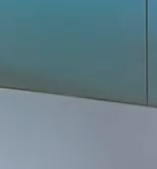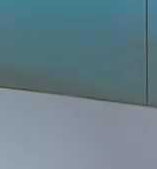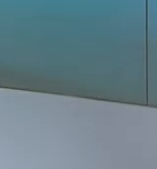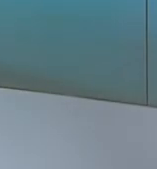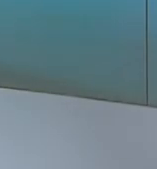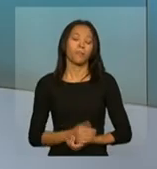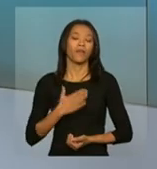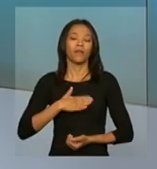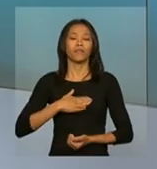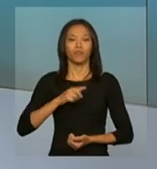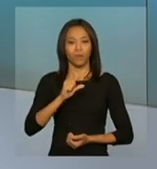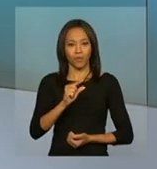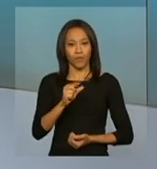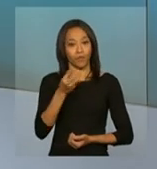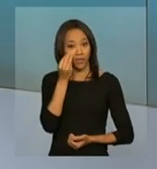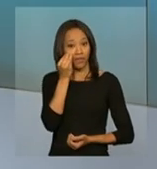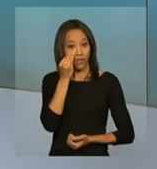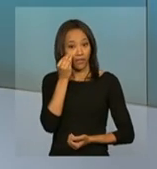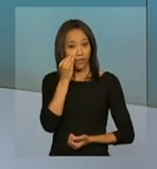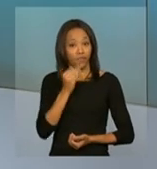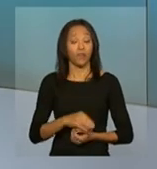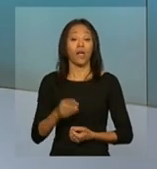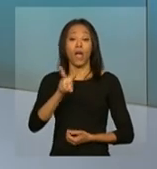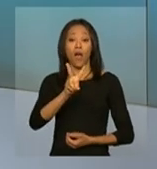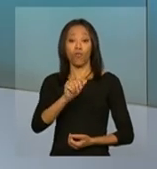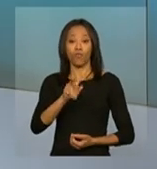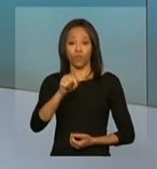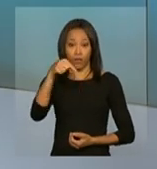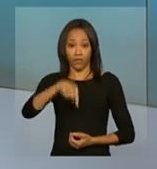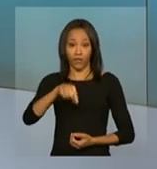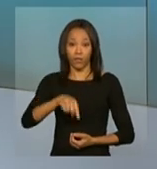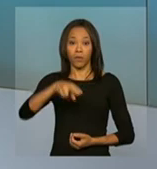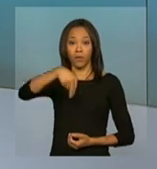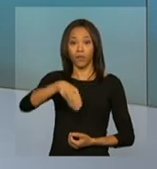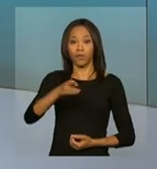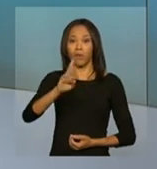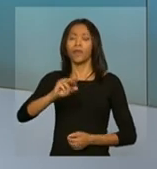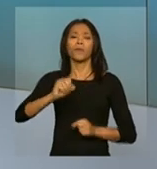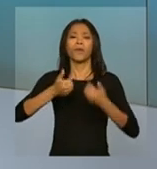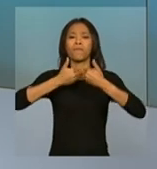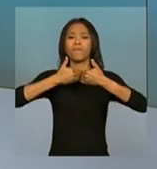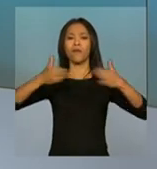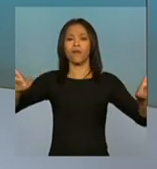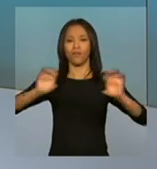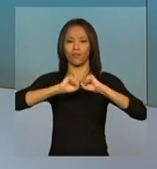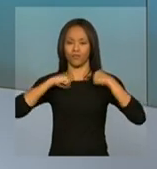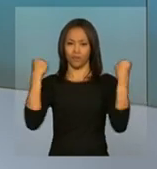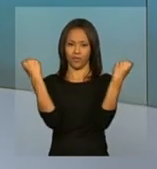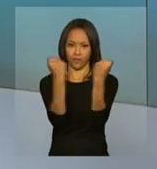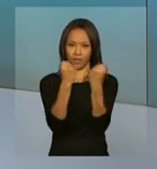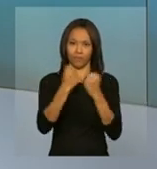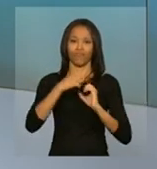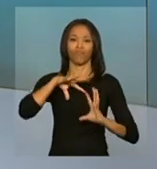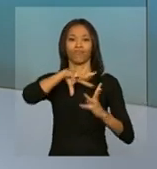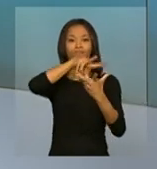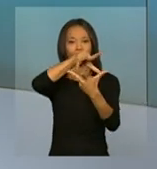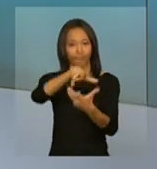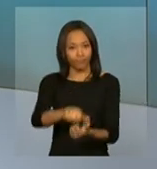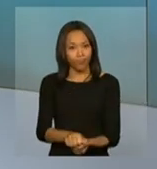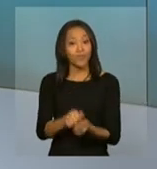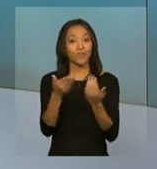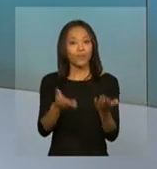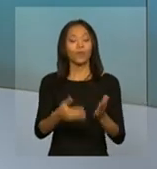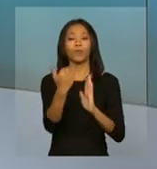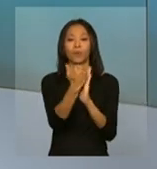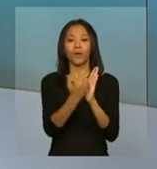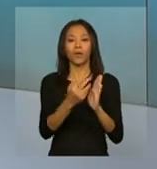E daqui a pouco você acompanha a transmissão ao vivo aqui pela NBR da abertura do Seminário Internacional sobre o